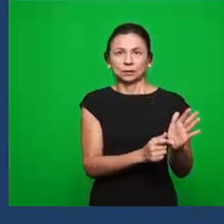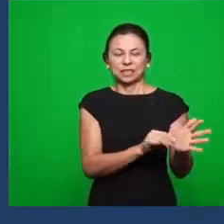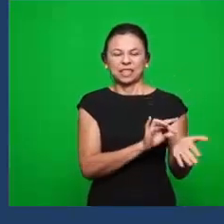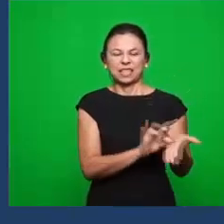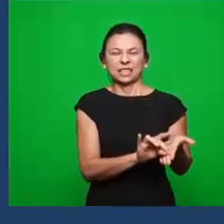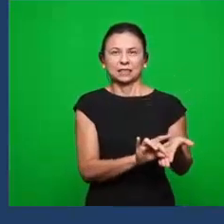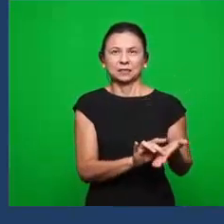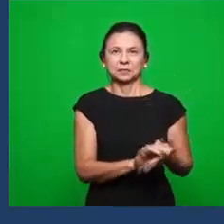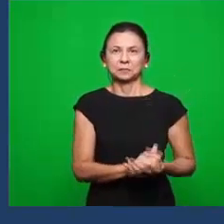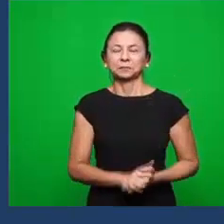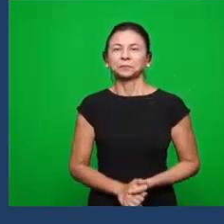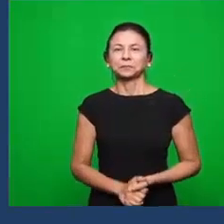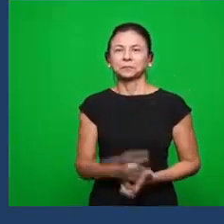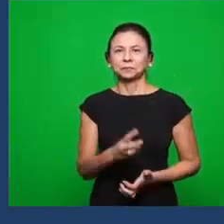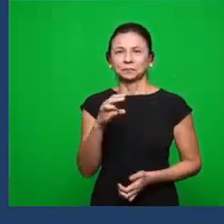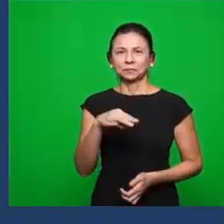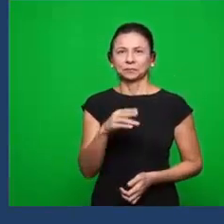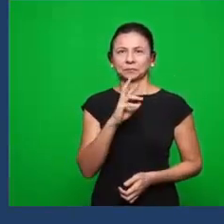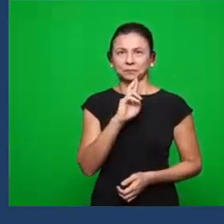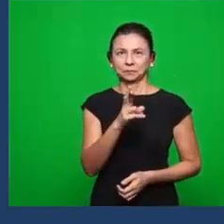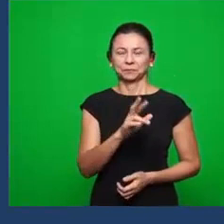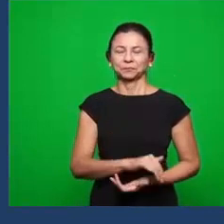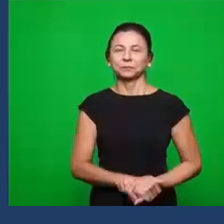minutos para responderem essa pergunta.